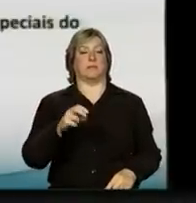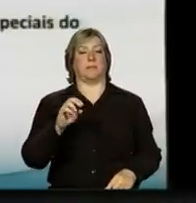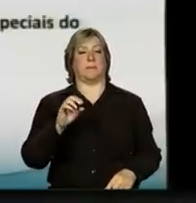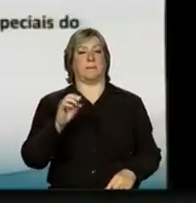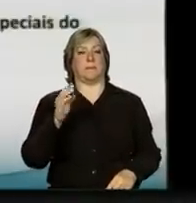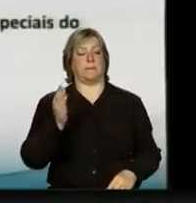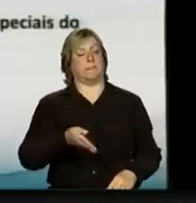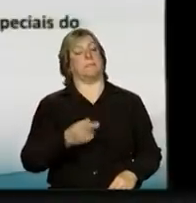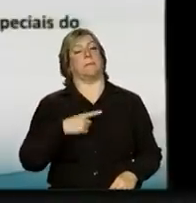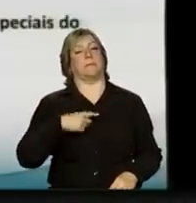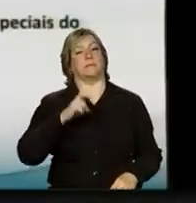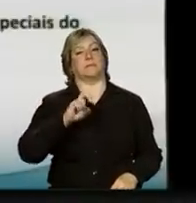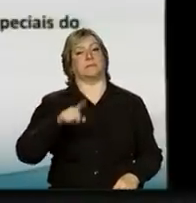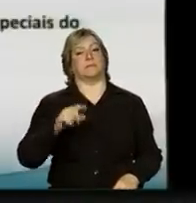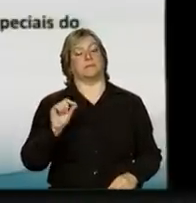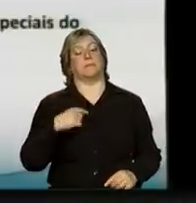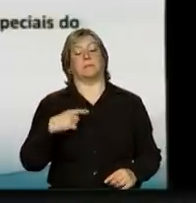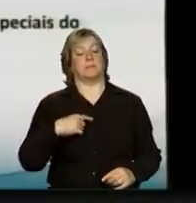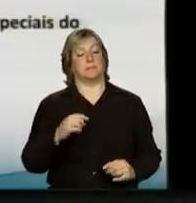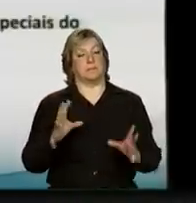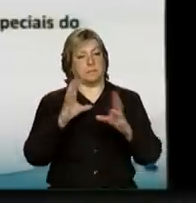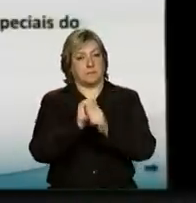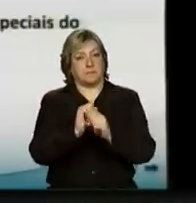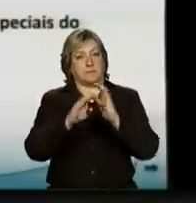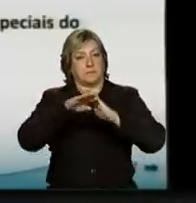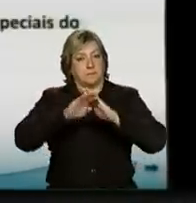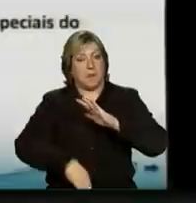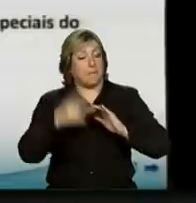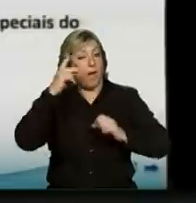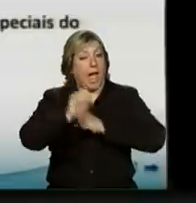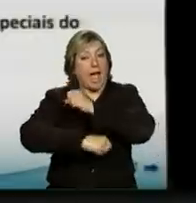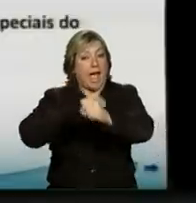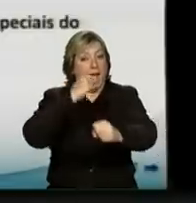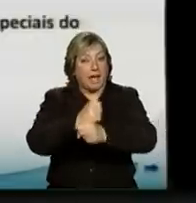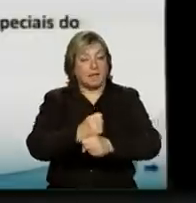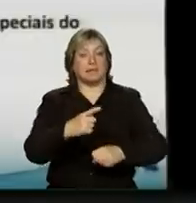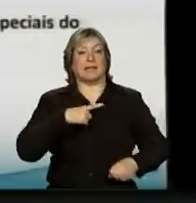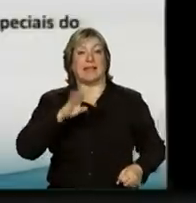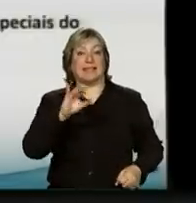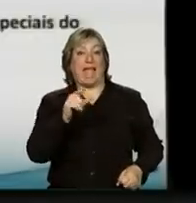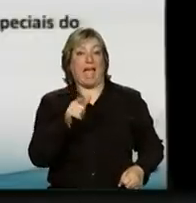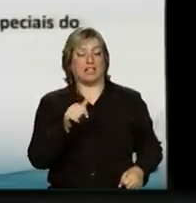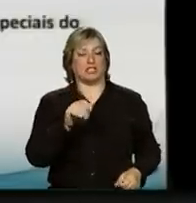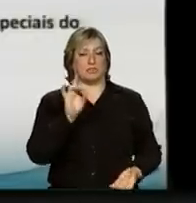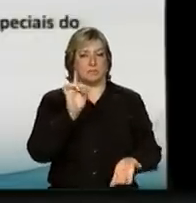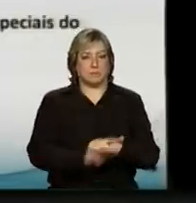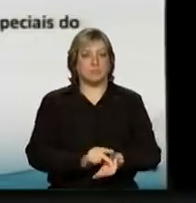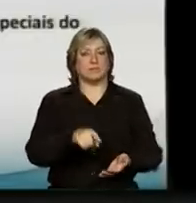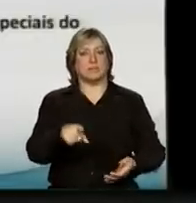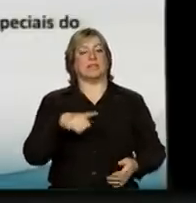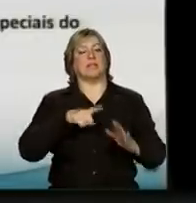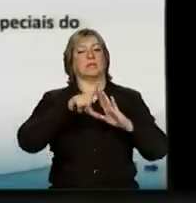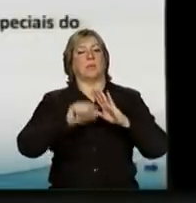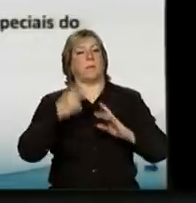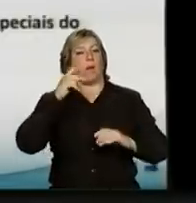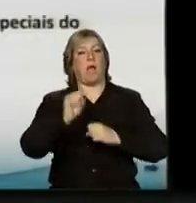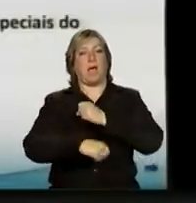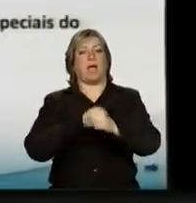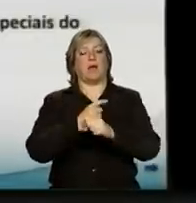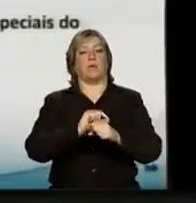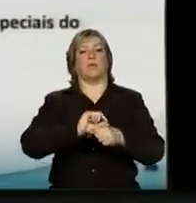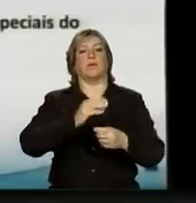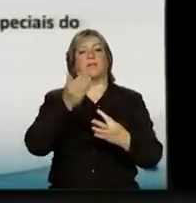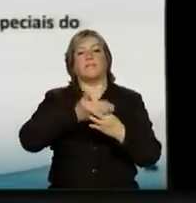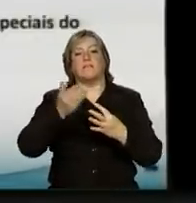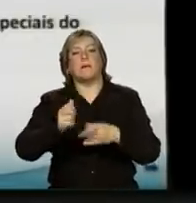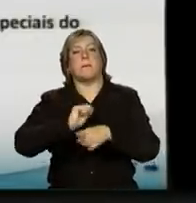2,5% ao ano, não é ao mês, é ao ano. Taxa definitiva a ser financiada